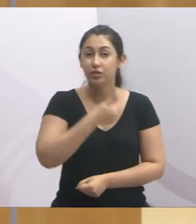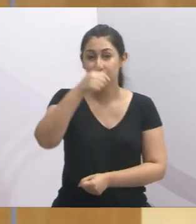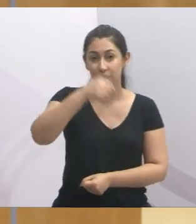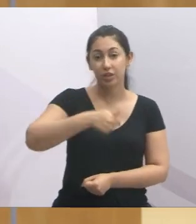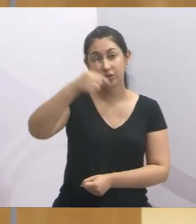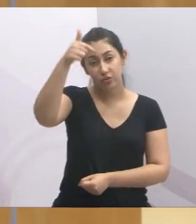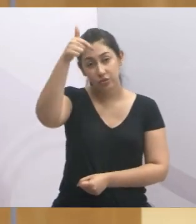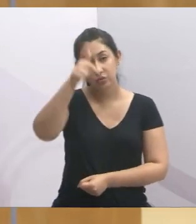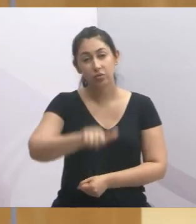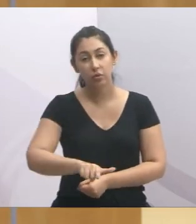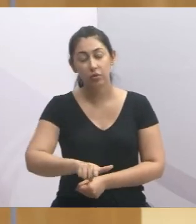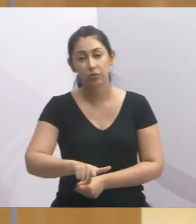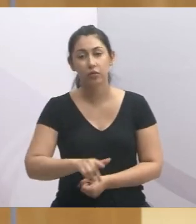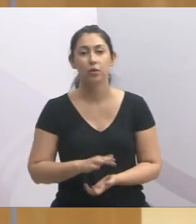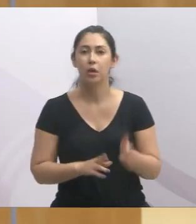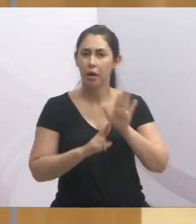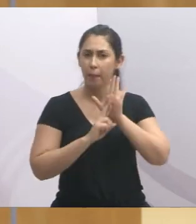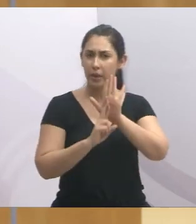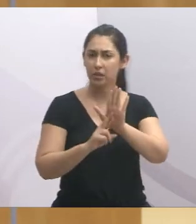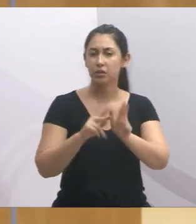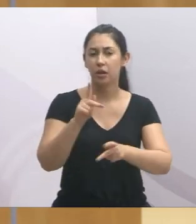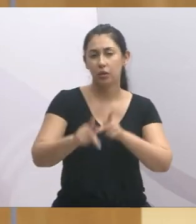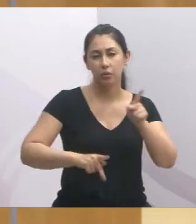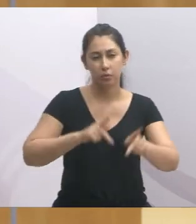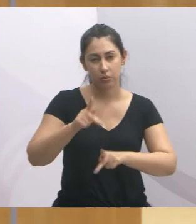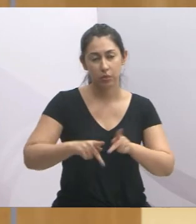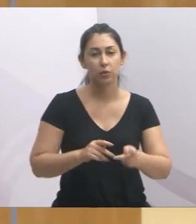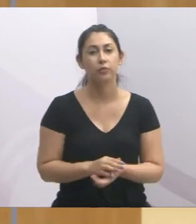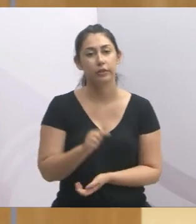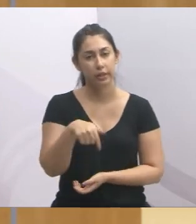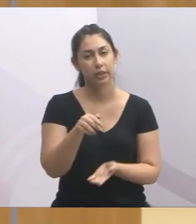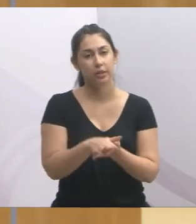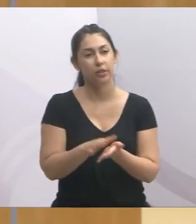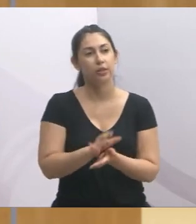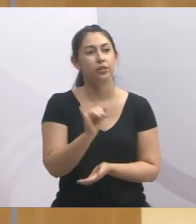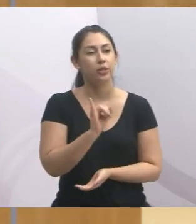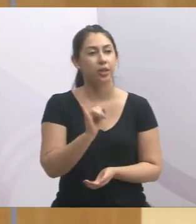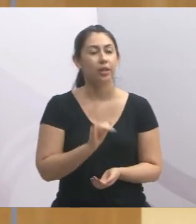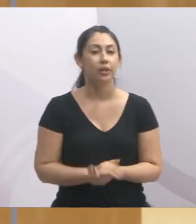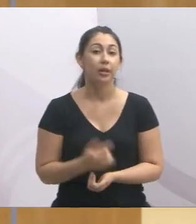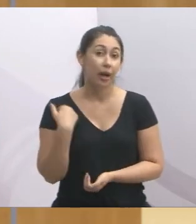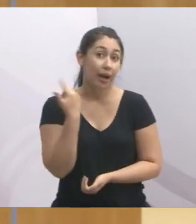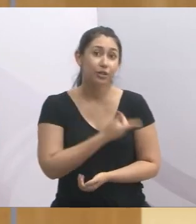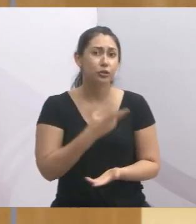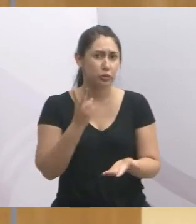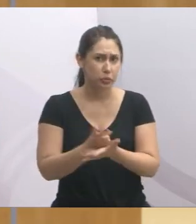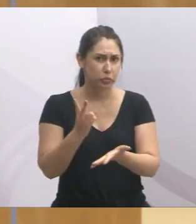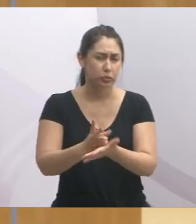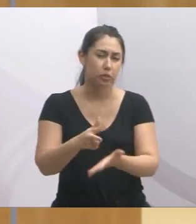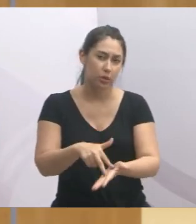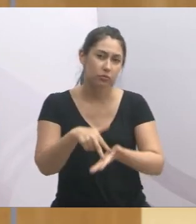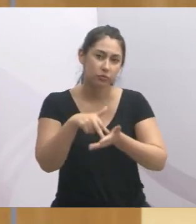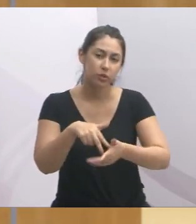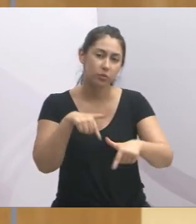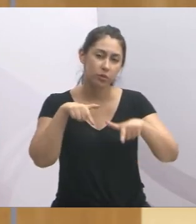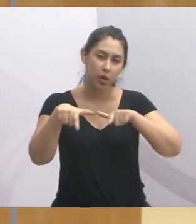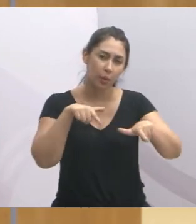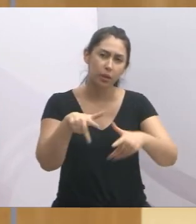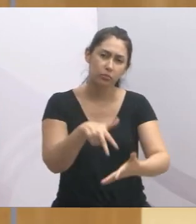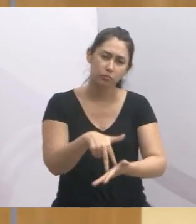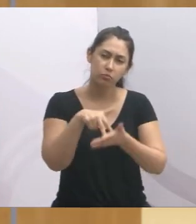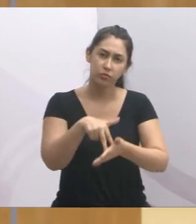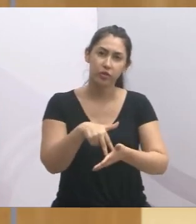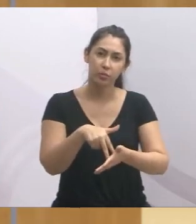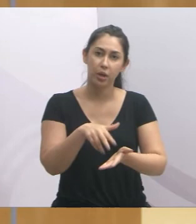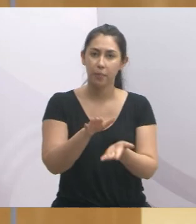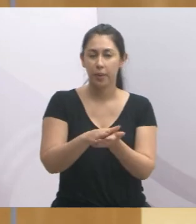novamente, falar em nome do povo e da população da nossa cidade de Jacareí e a gente vai continuar firme, trabalhando firme para